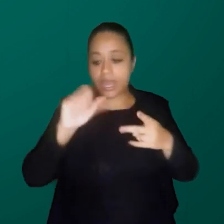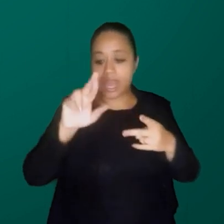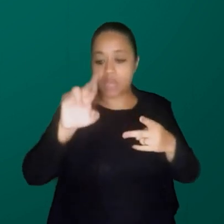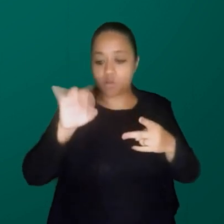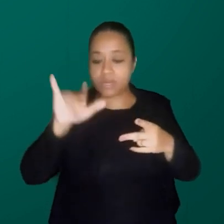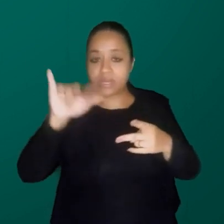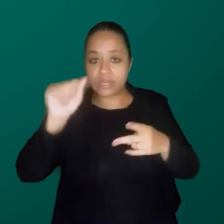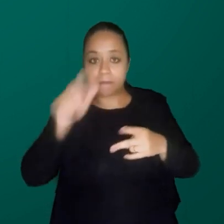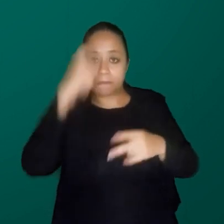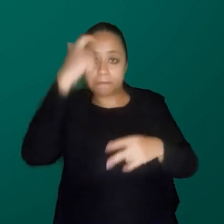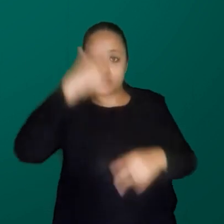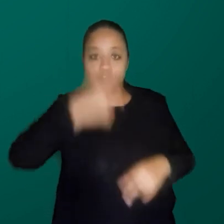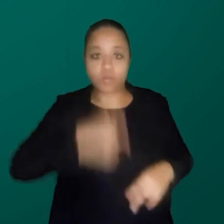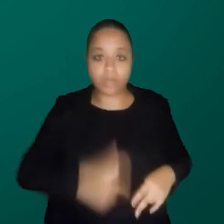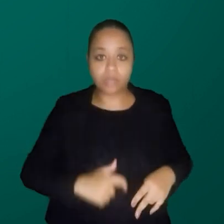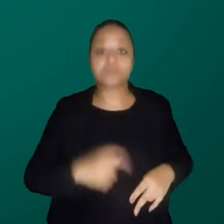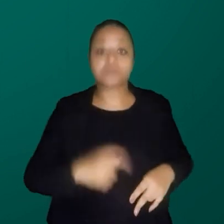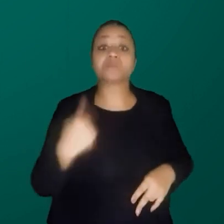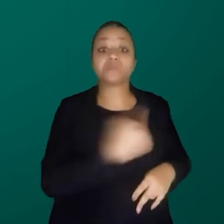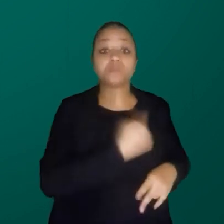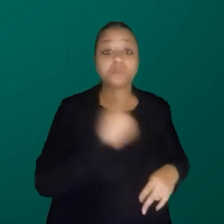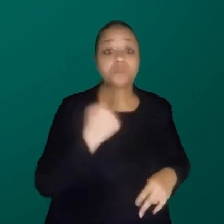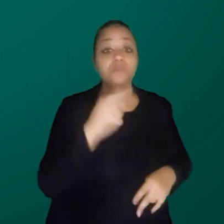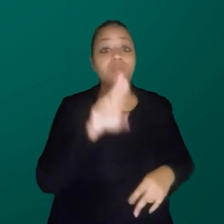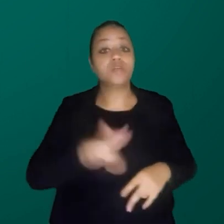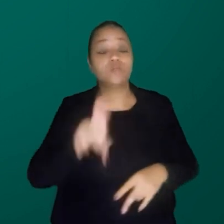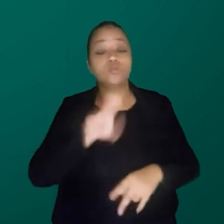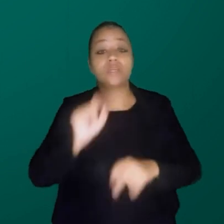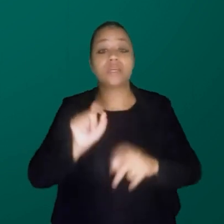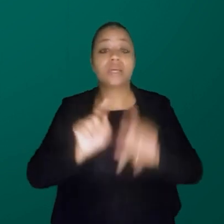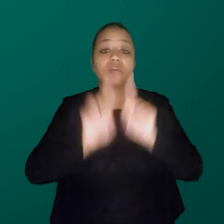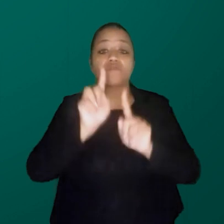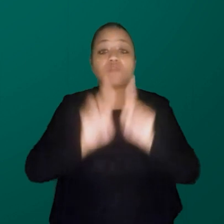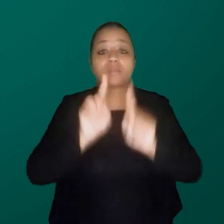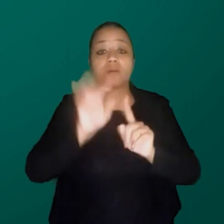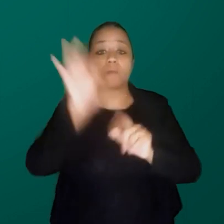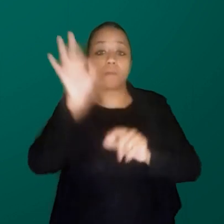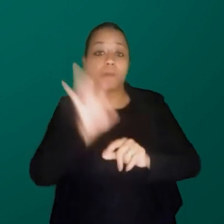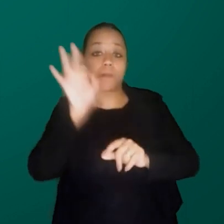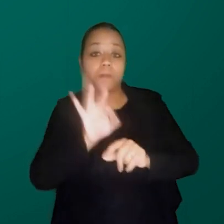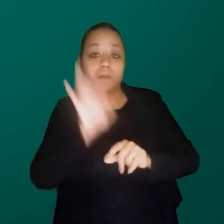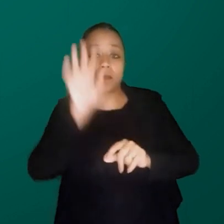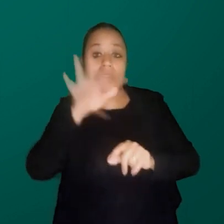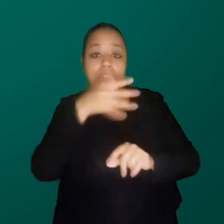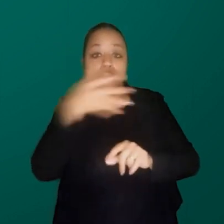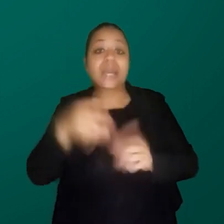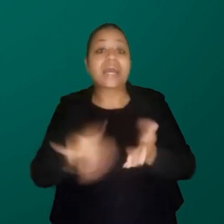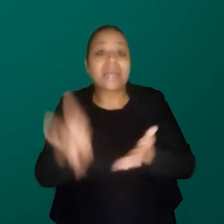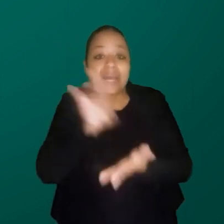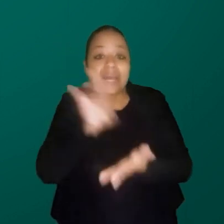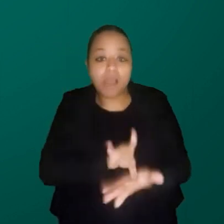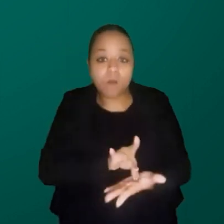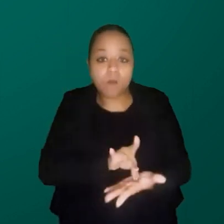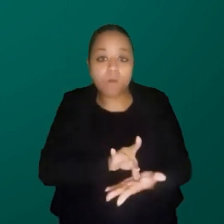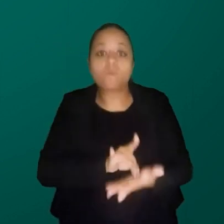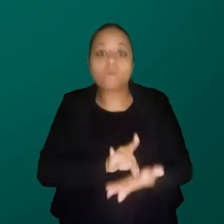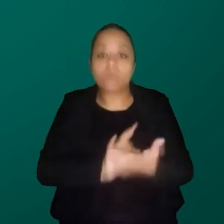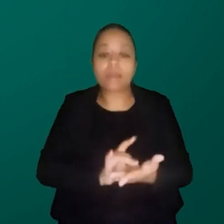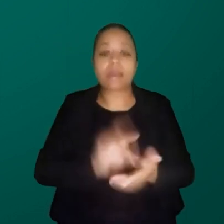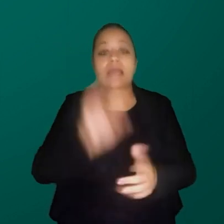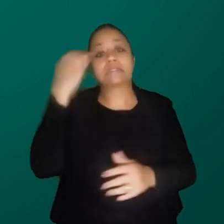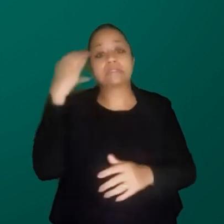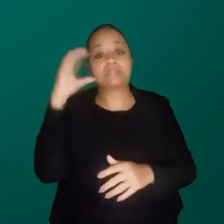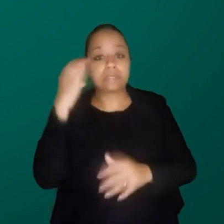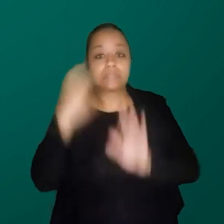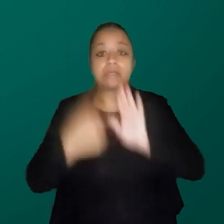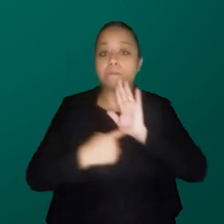personagens e a gente usa só dados reais, ou seja, coisas pelas quais a gente passou. Isso virou a ciência como ela